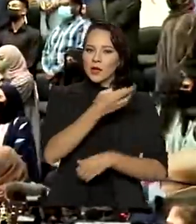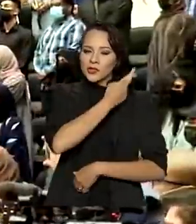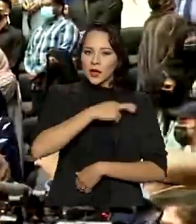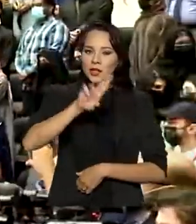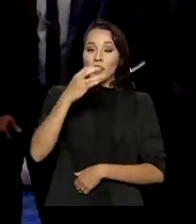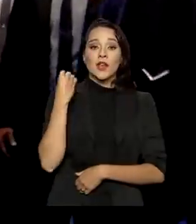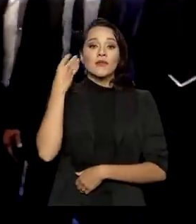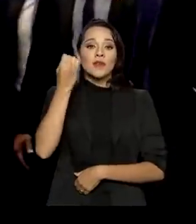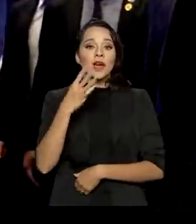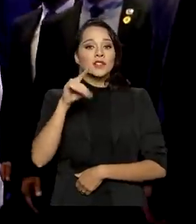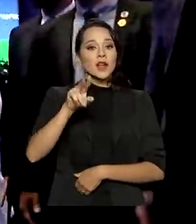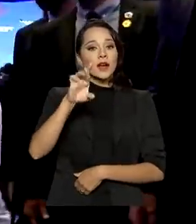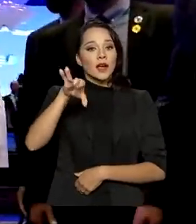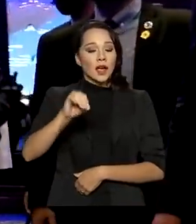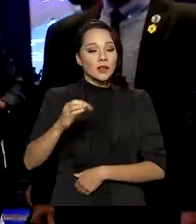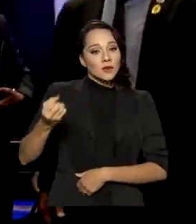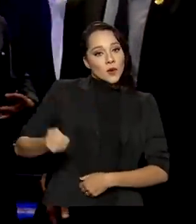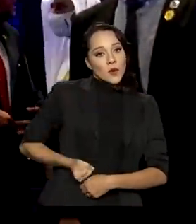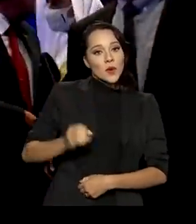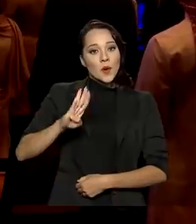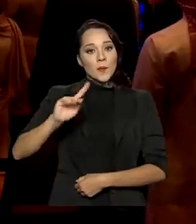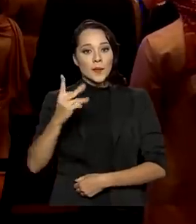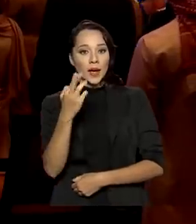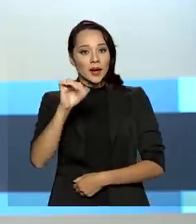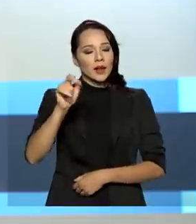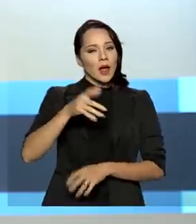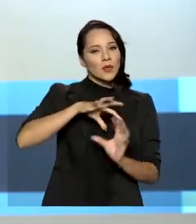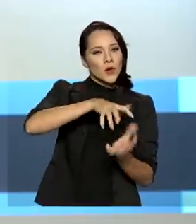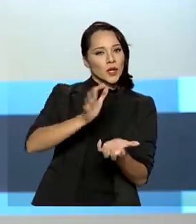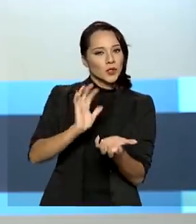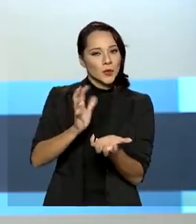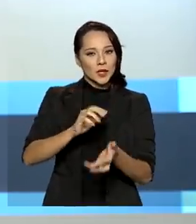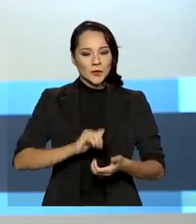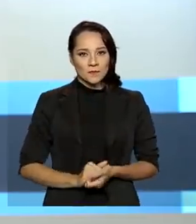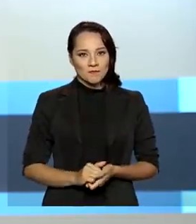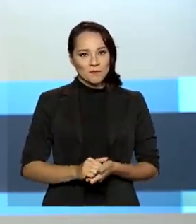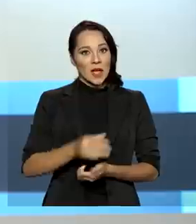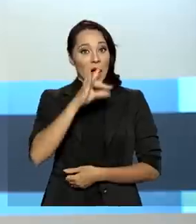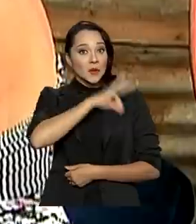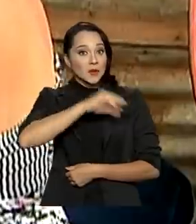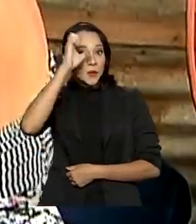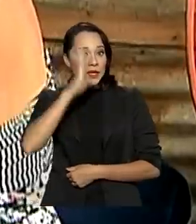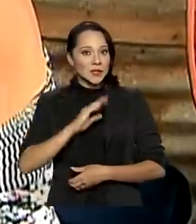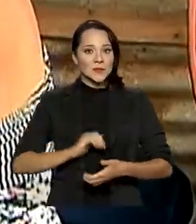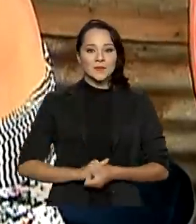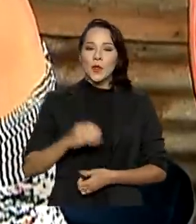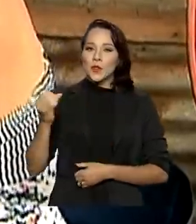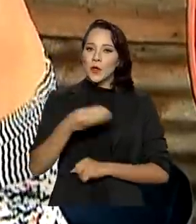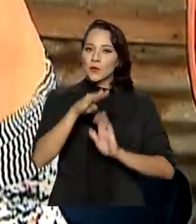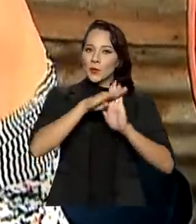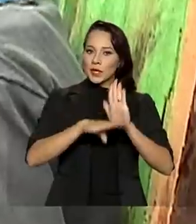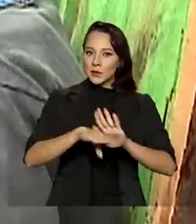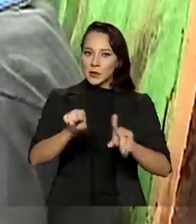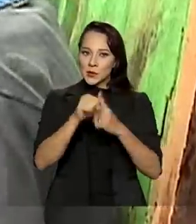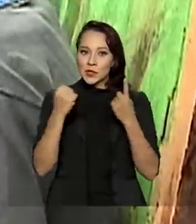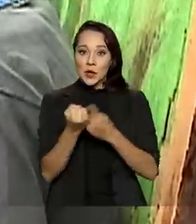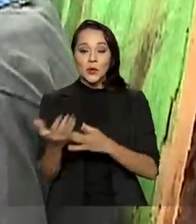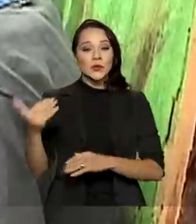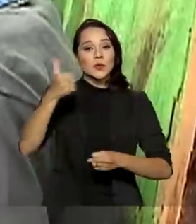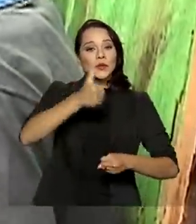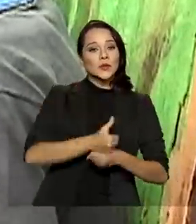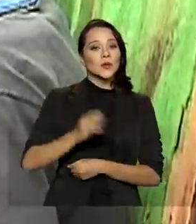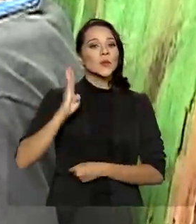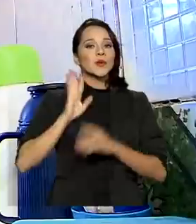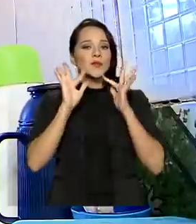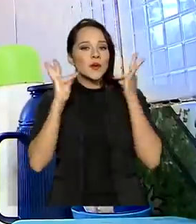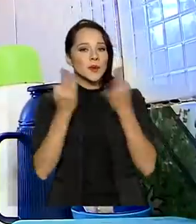religião em viagem ao Reino do Bahrein, no Oriente Médio. Auxílio Brasil, novo programa social que substitui o